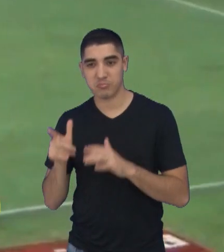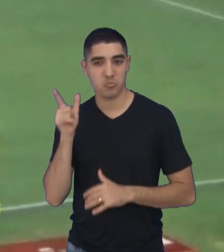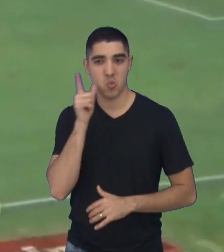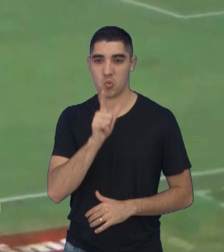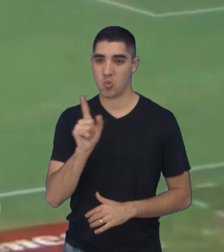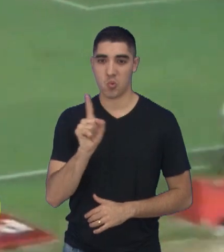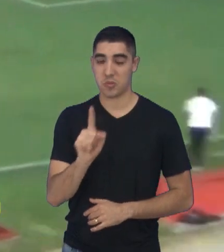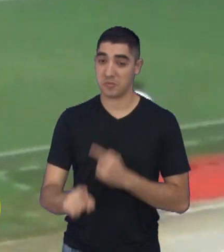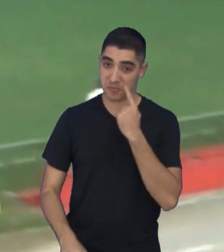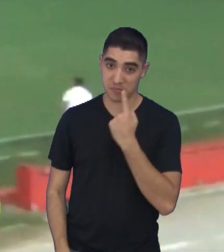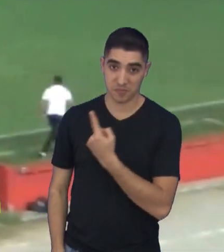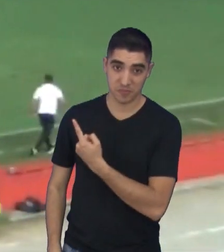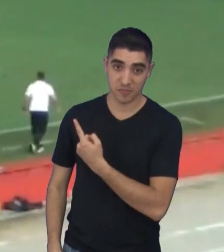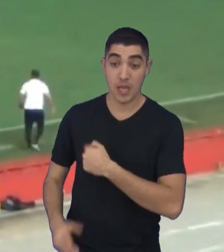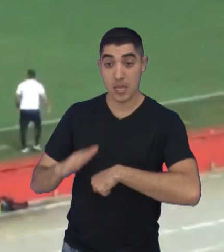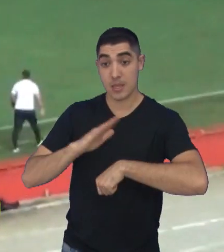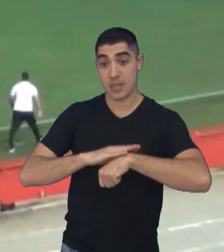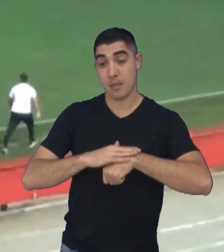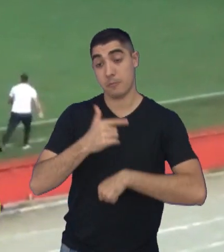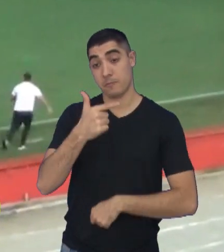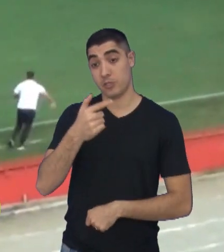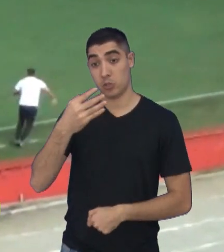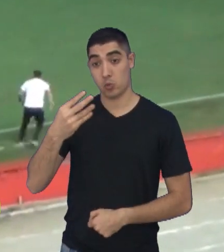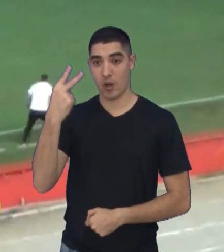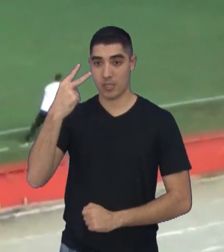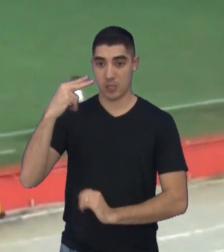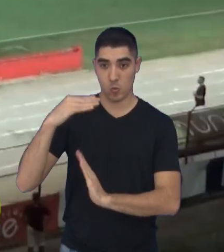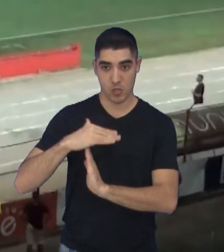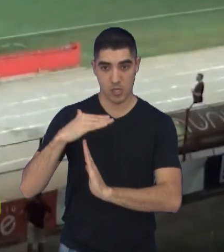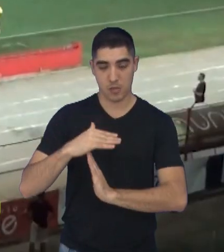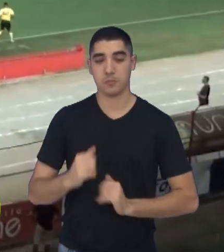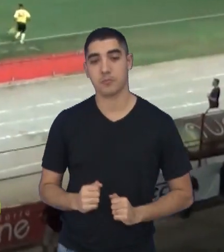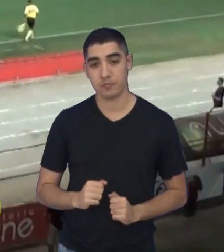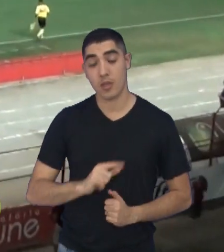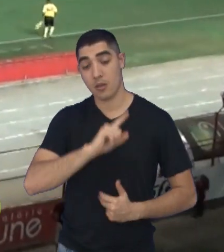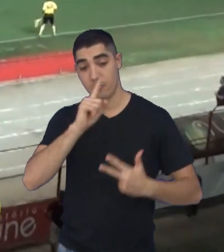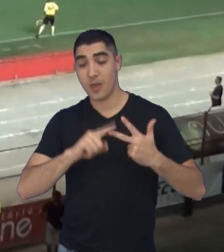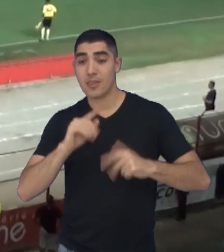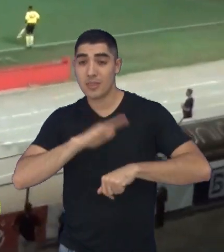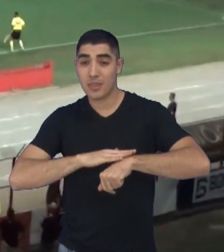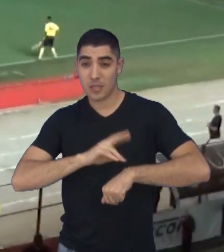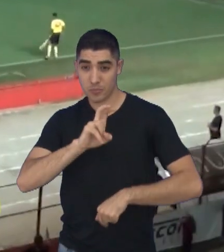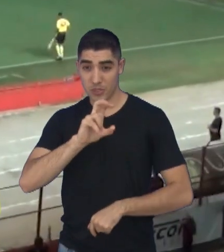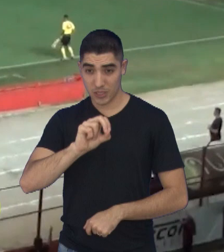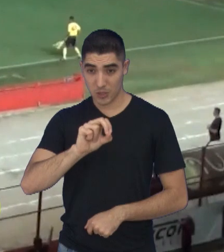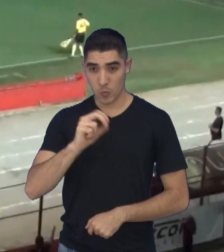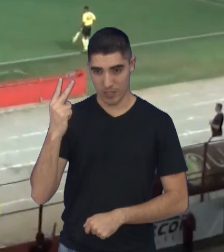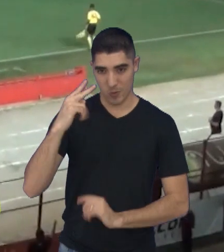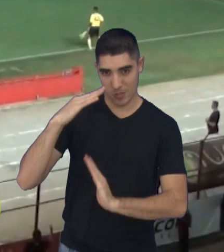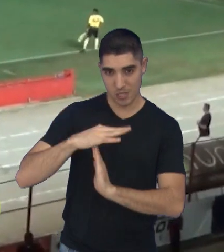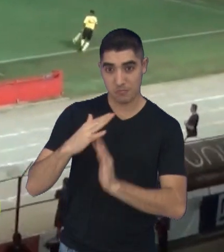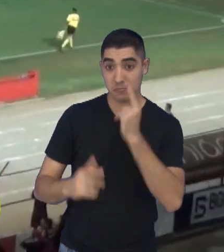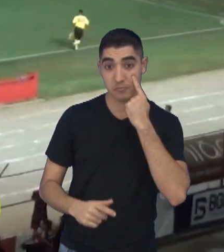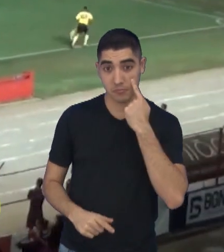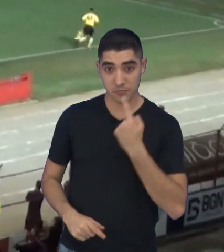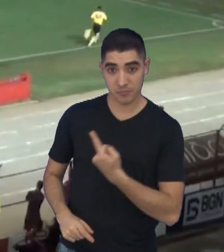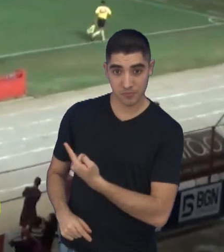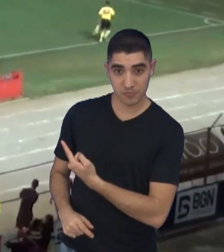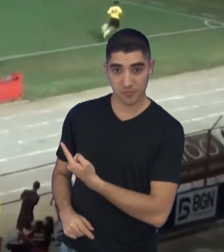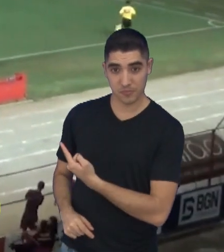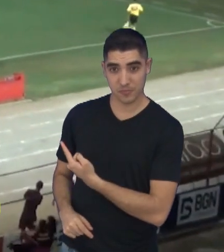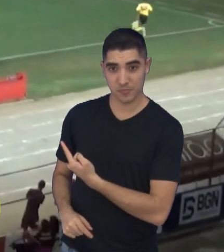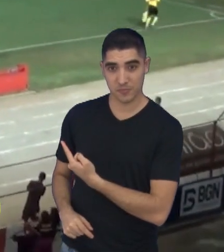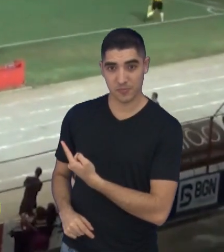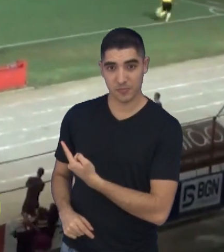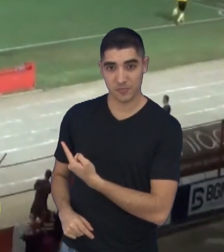para a equipe do Pouso Alegre aos 24 da segunda etapa. E aos 50 do segundo tempo, o Zé Leandro tomou um drible